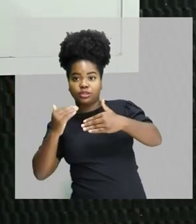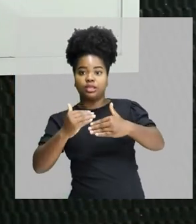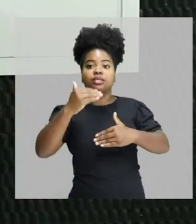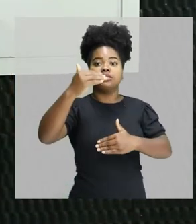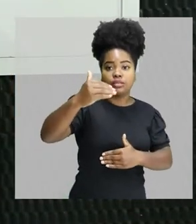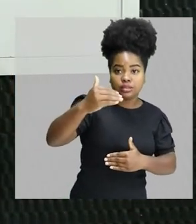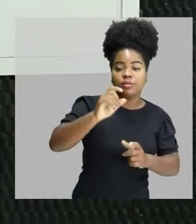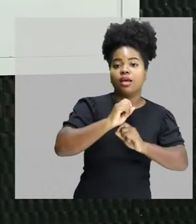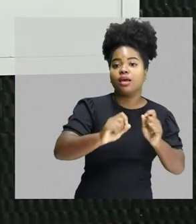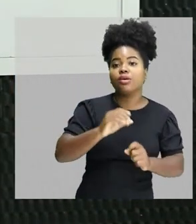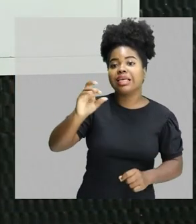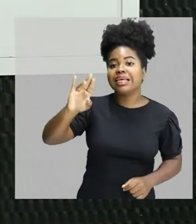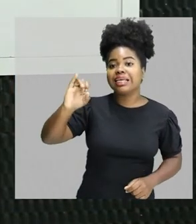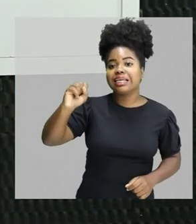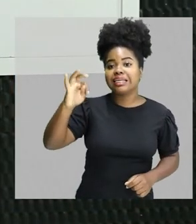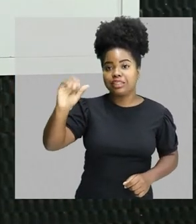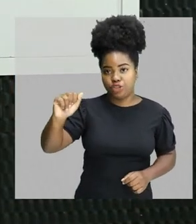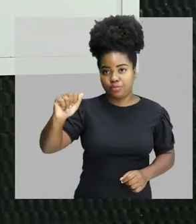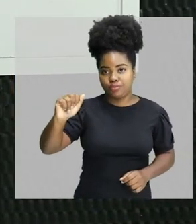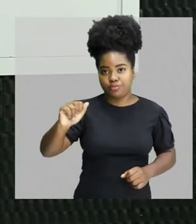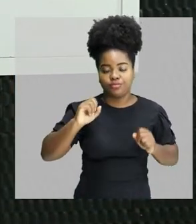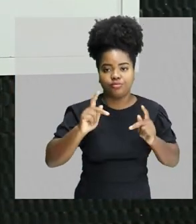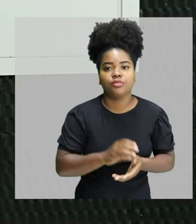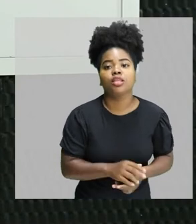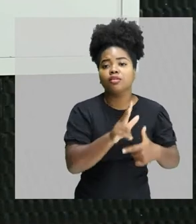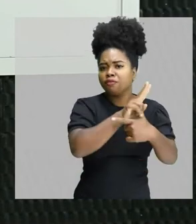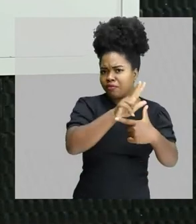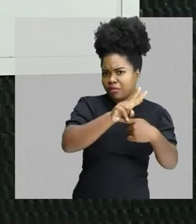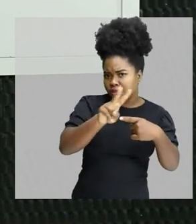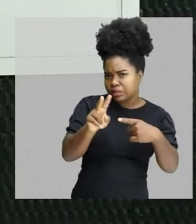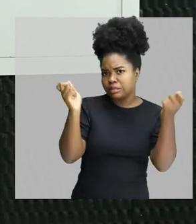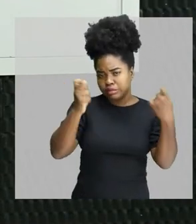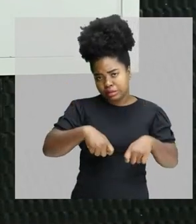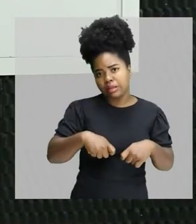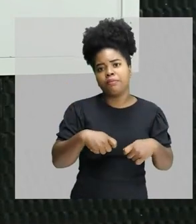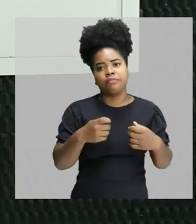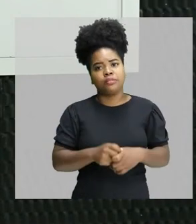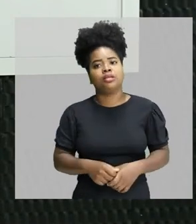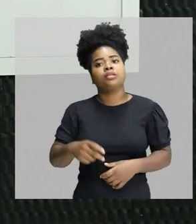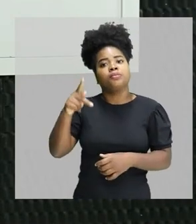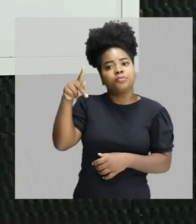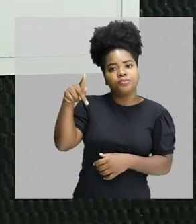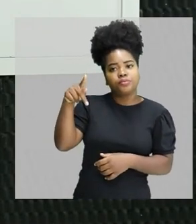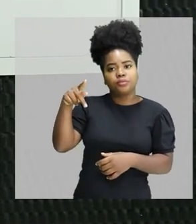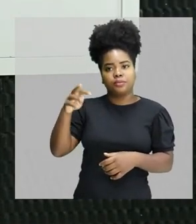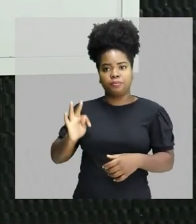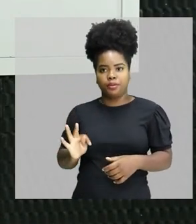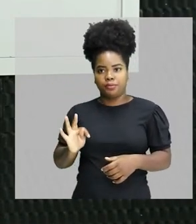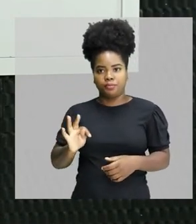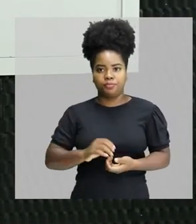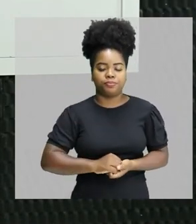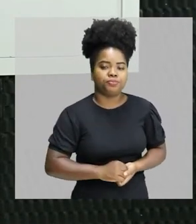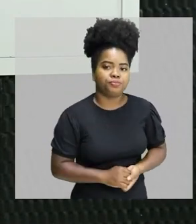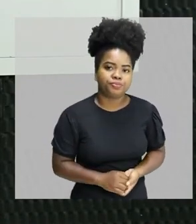também o comprimento de onda. Está ok? Então, velocidade pode ser o comprimento de onda sobre o período. Está certo?